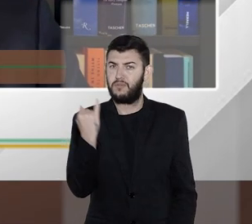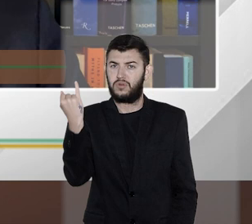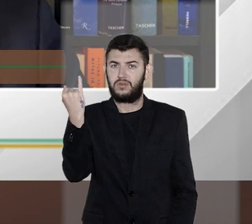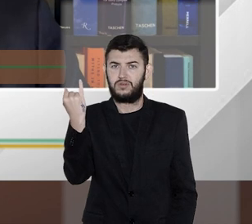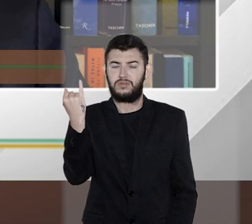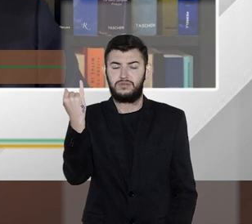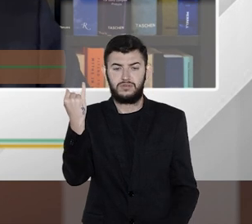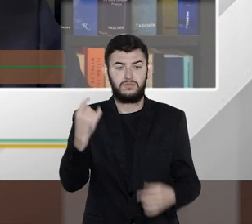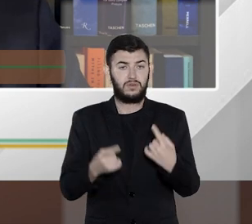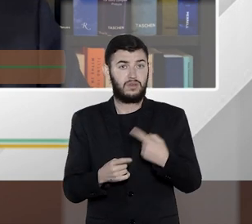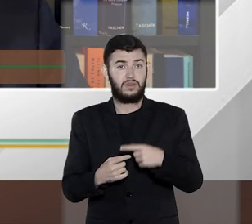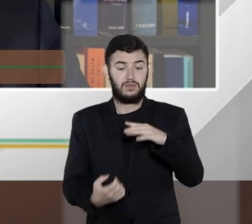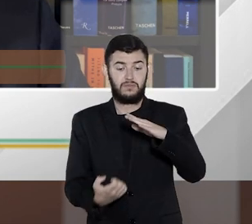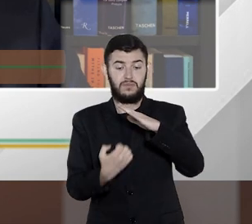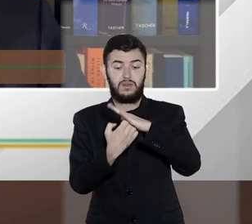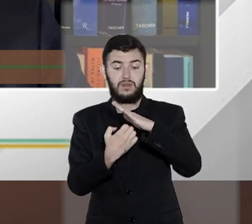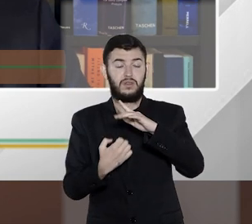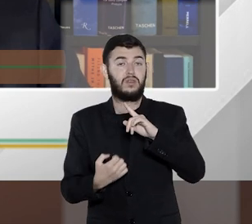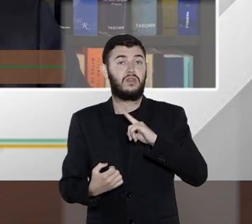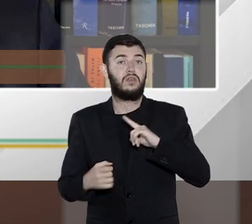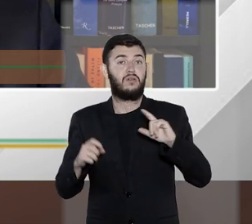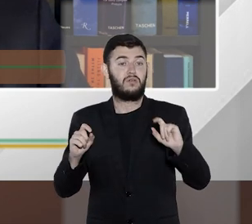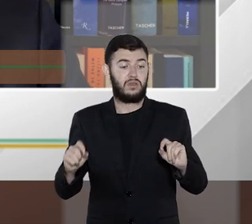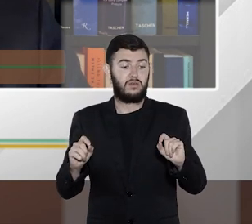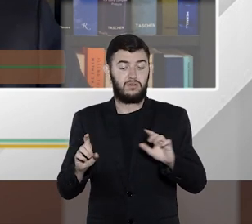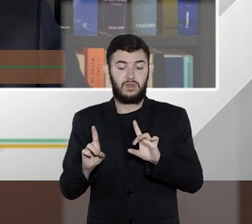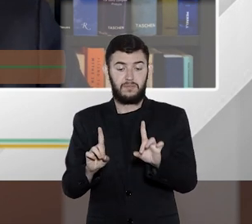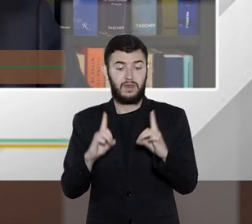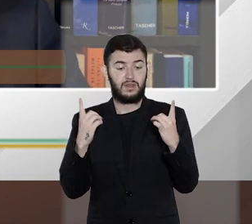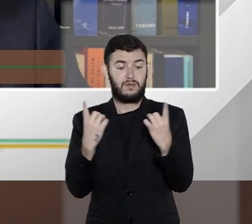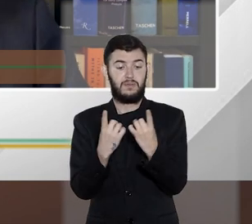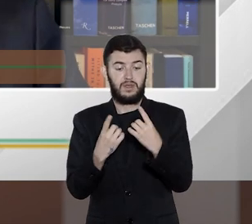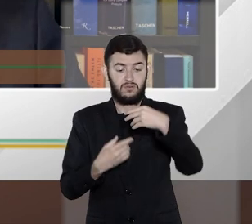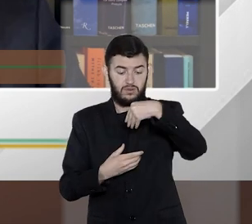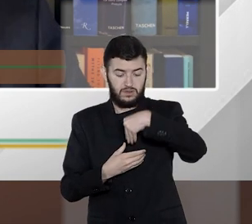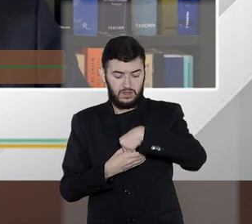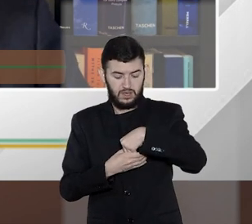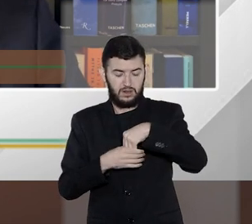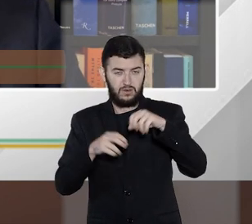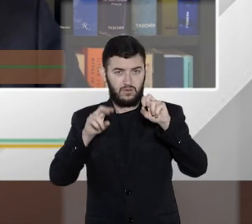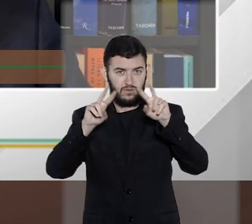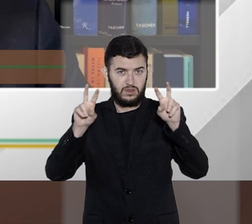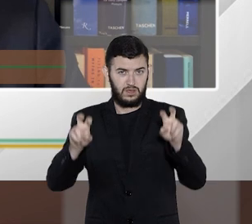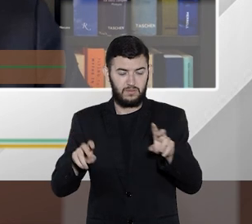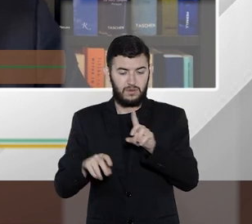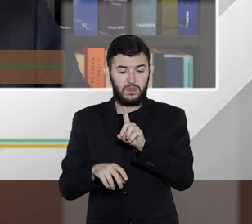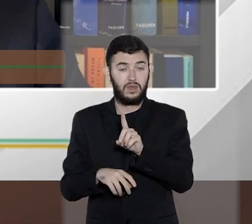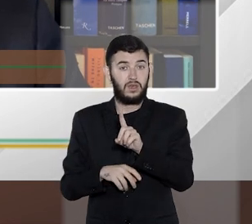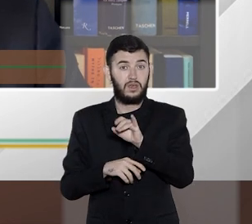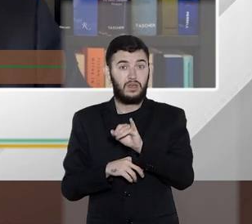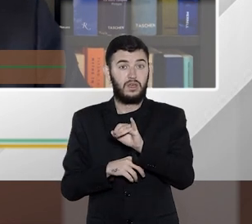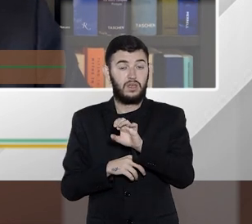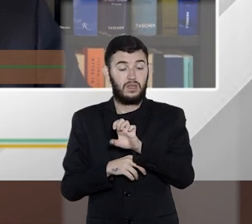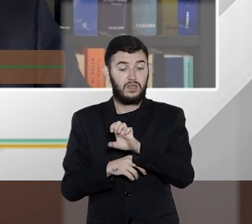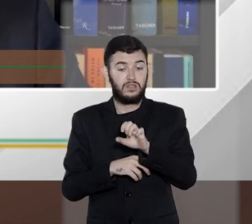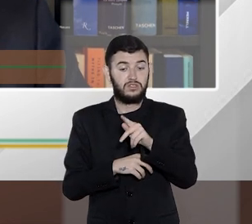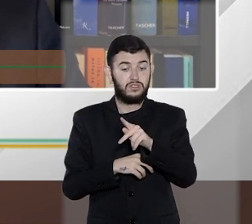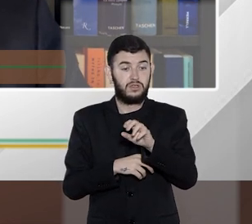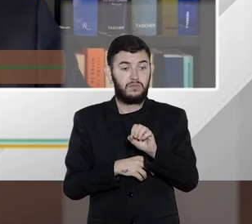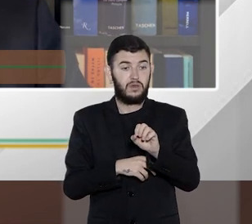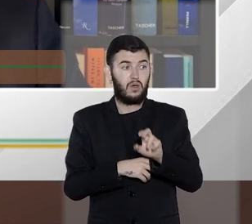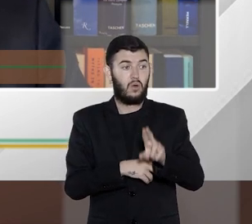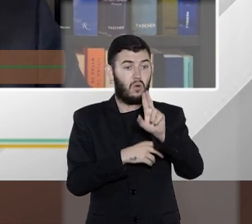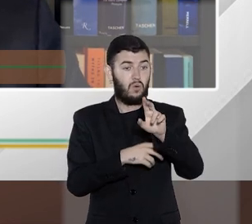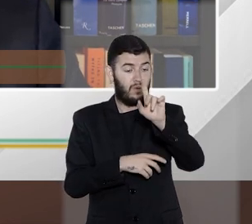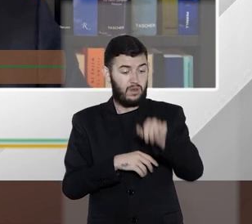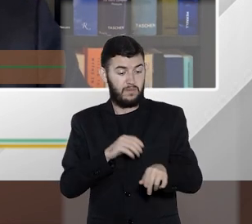um departamento, devem ter um departamento interno de proteção de dados, devem ter aquilo que se chama de DPO, Data Protection Officer, que